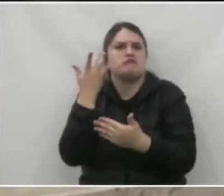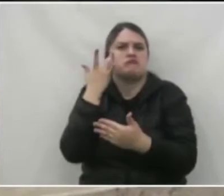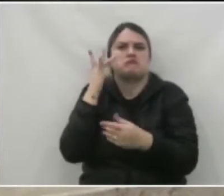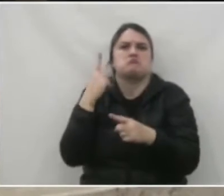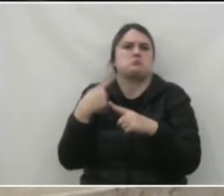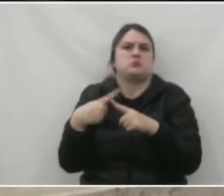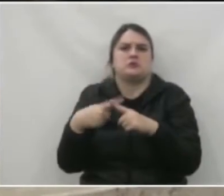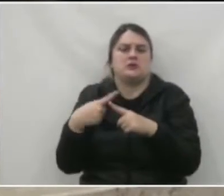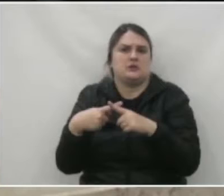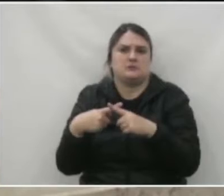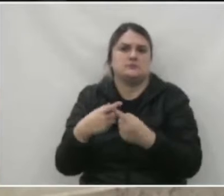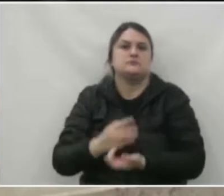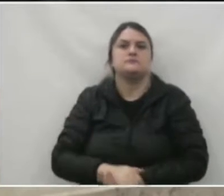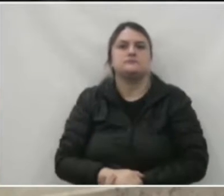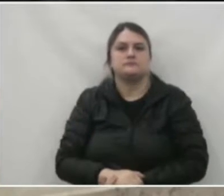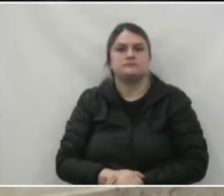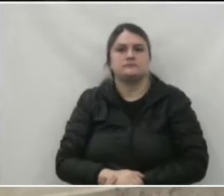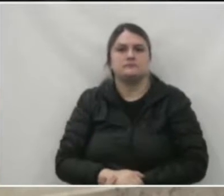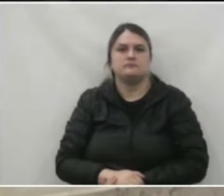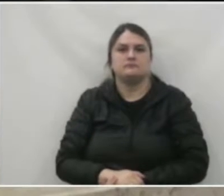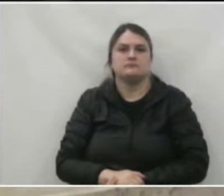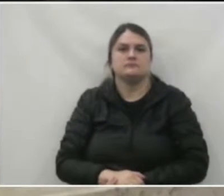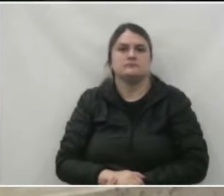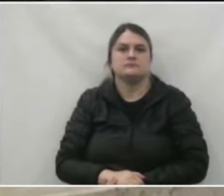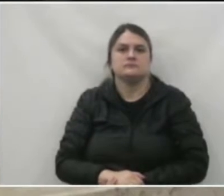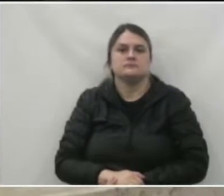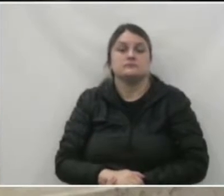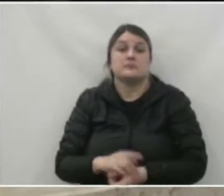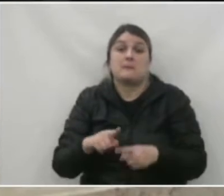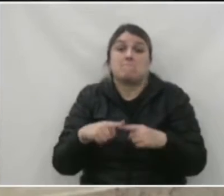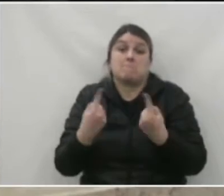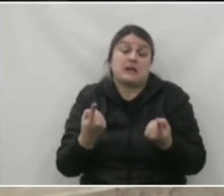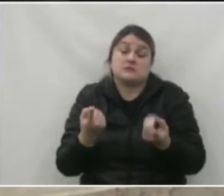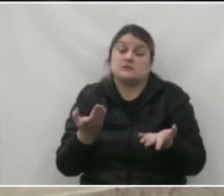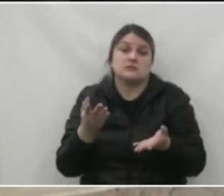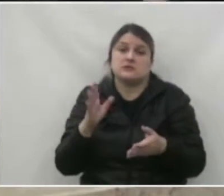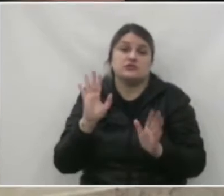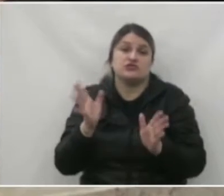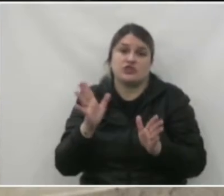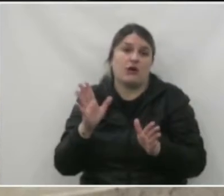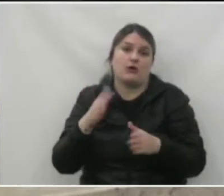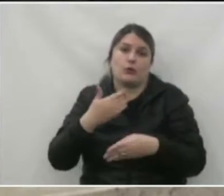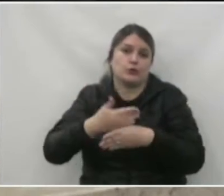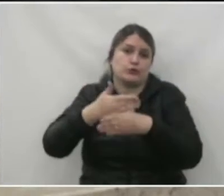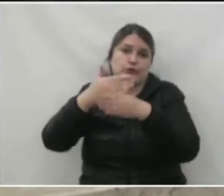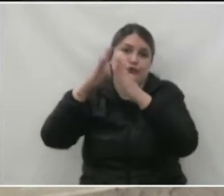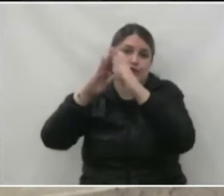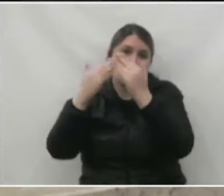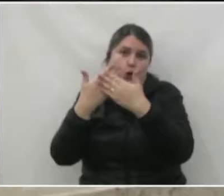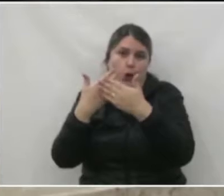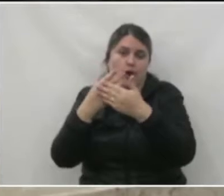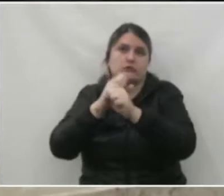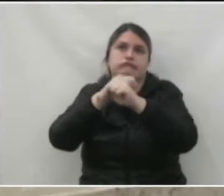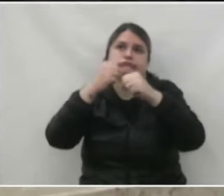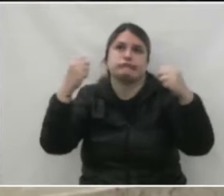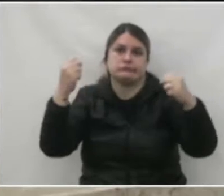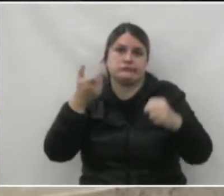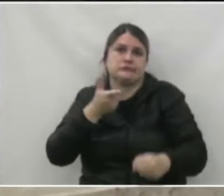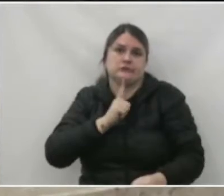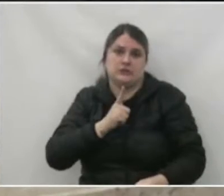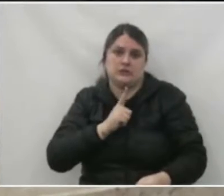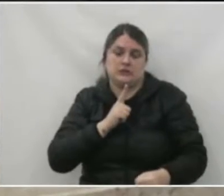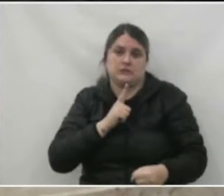dessa tão inteligência, mas infelizmente está lá toda aquela estrutura